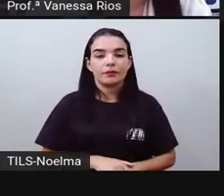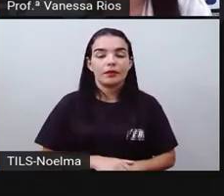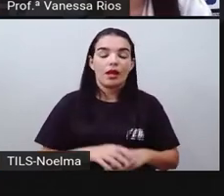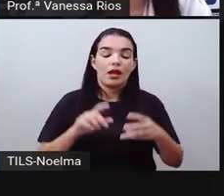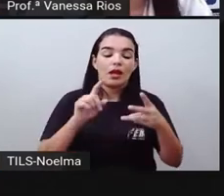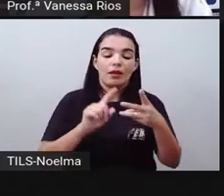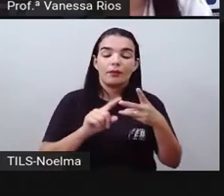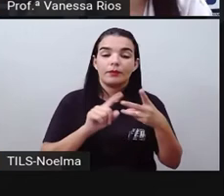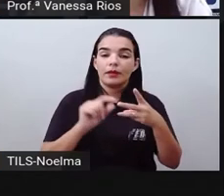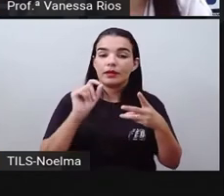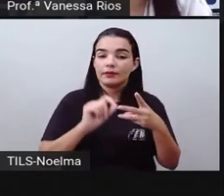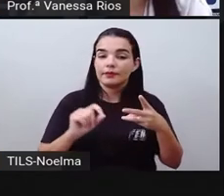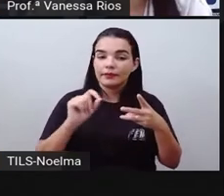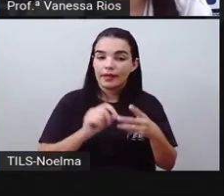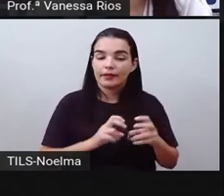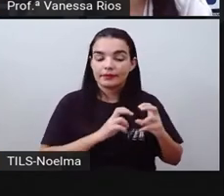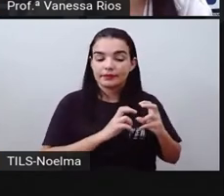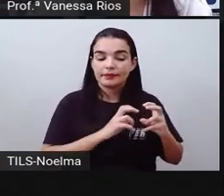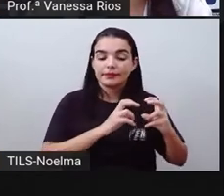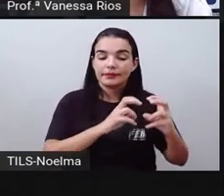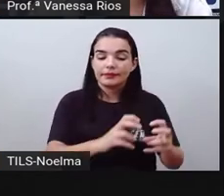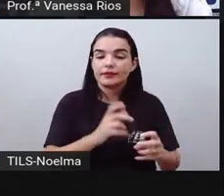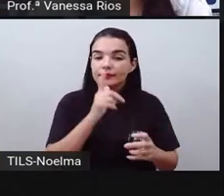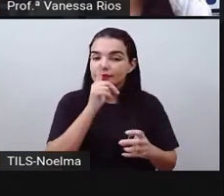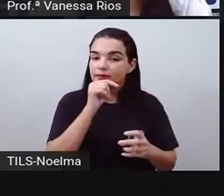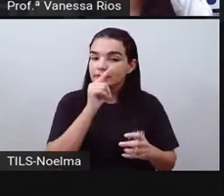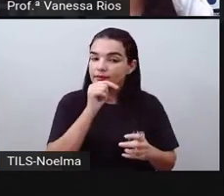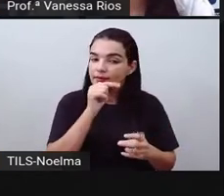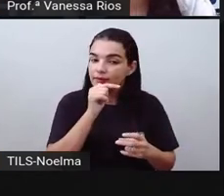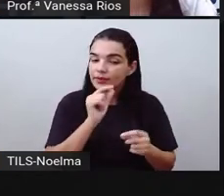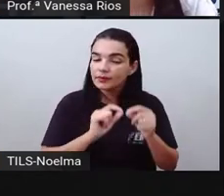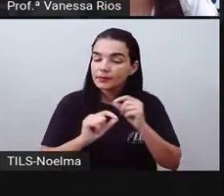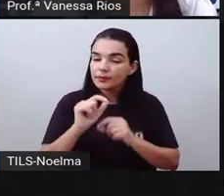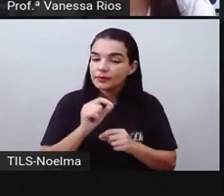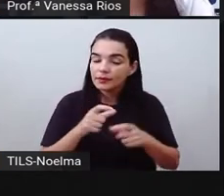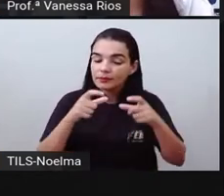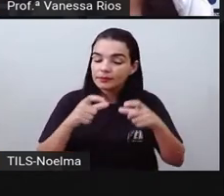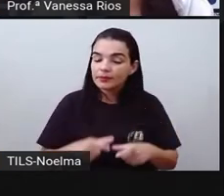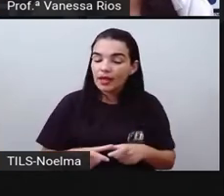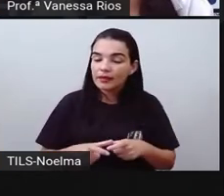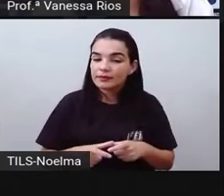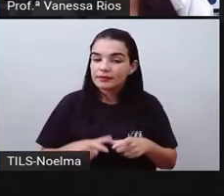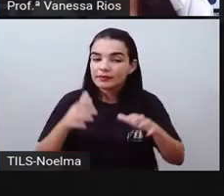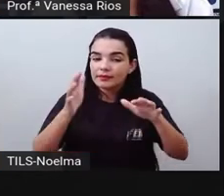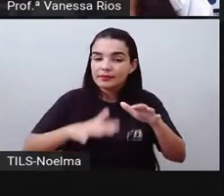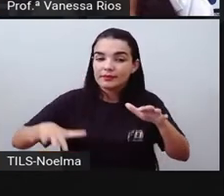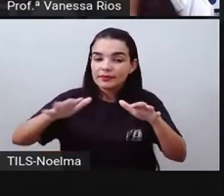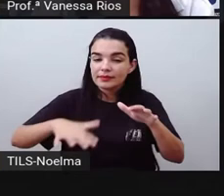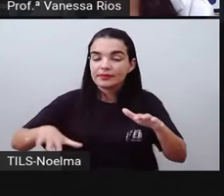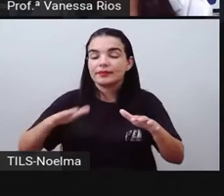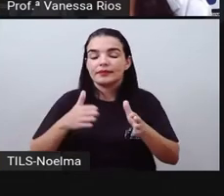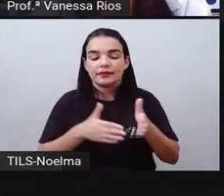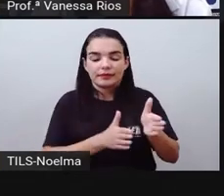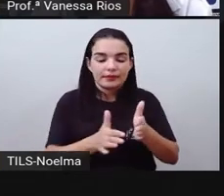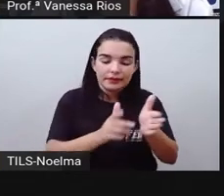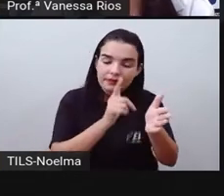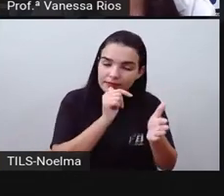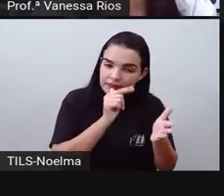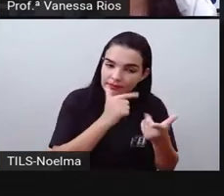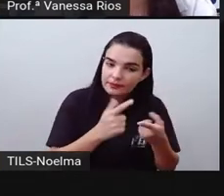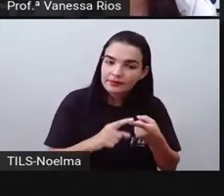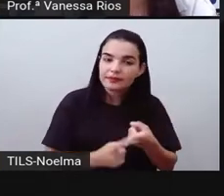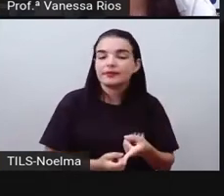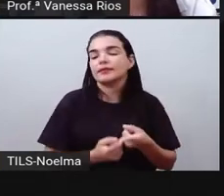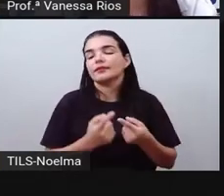Existem também os meios de transporte aquáticos, que são os que utilizam as vias aquáticas, né, os rios,